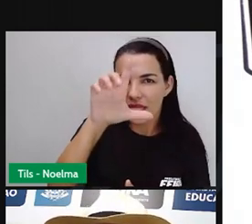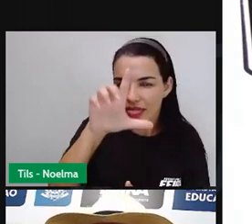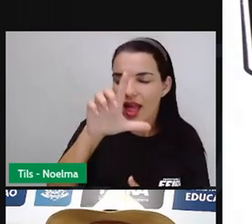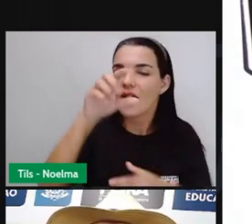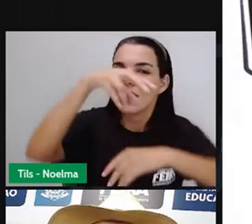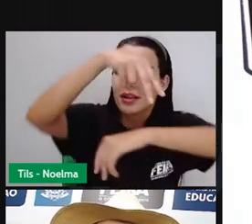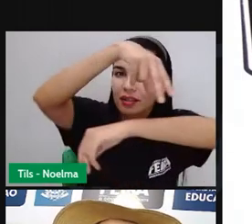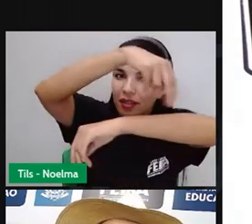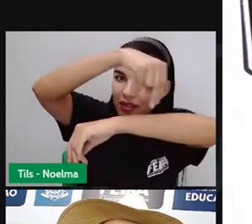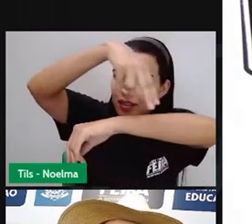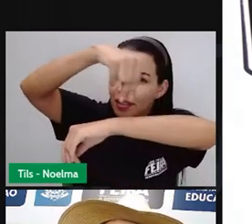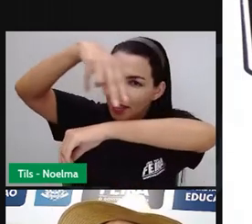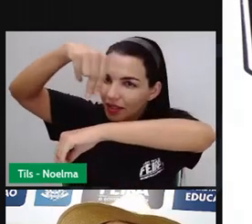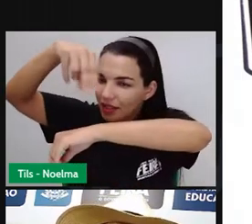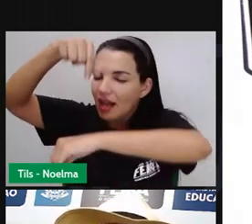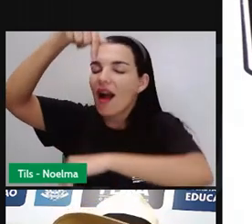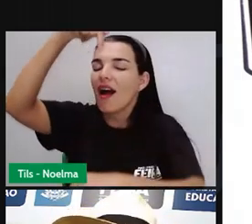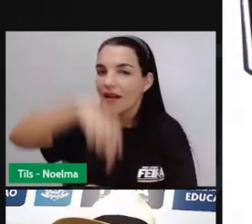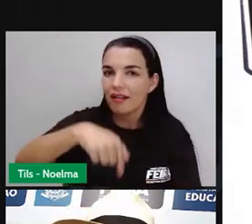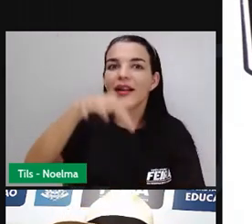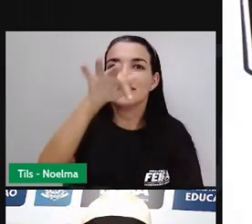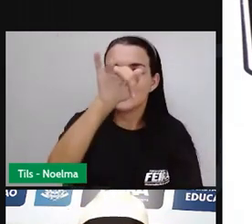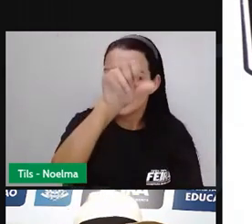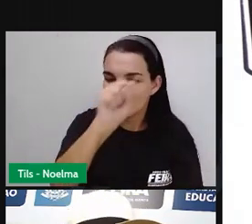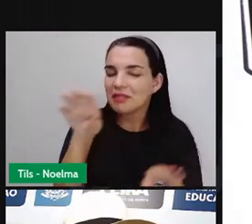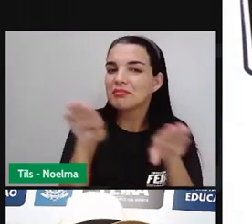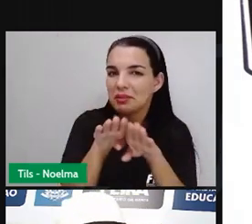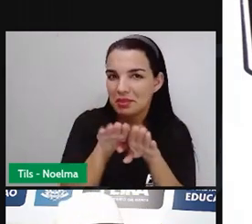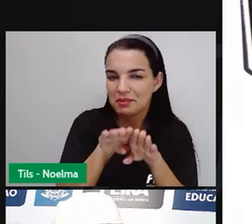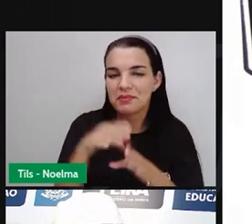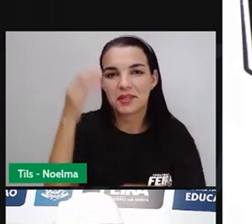parte dessa cultura material de Feira de Santana.